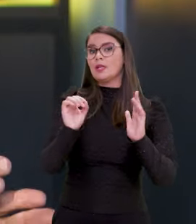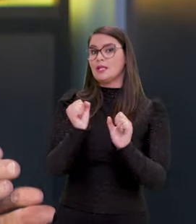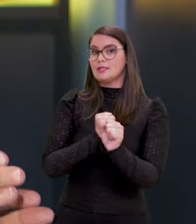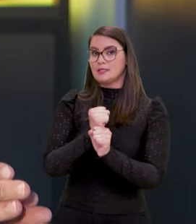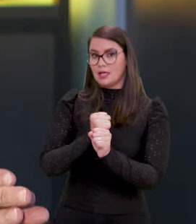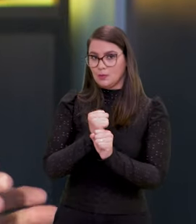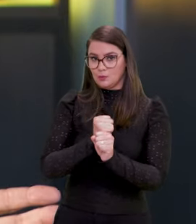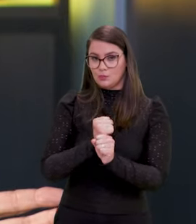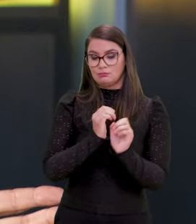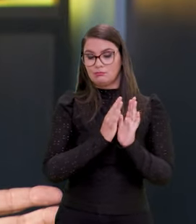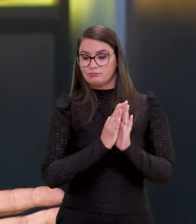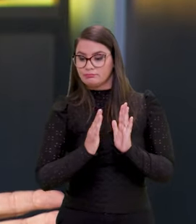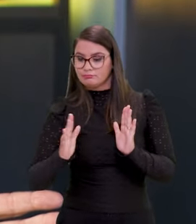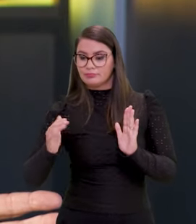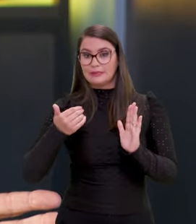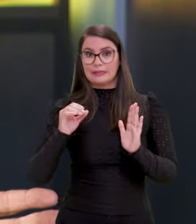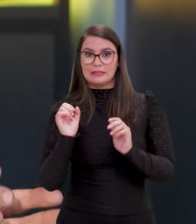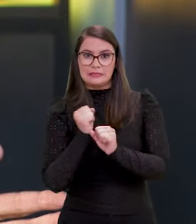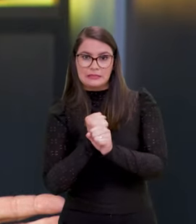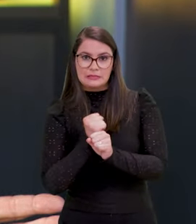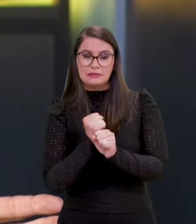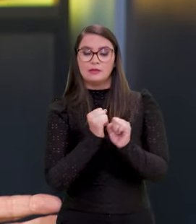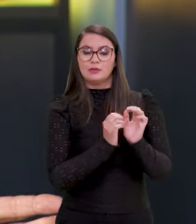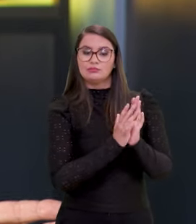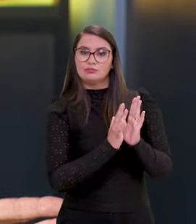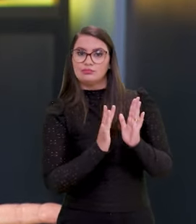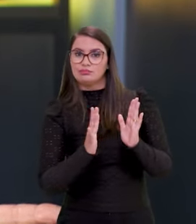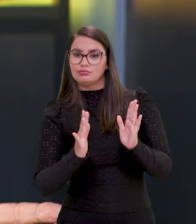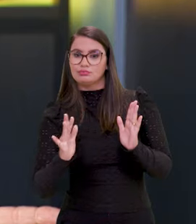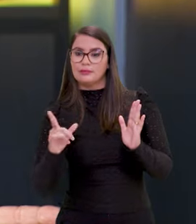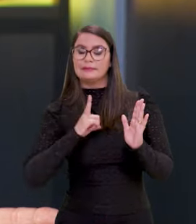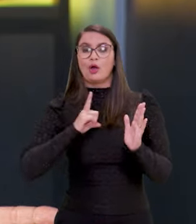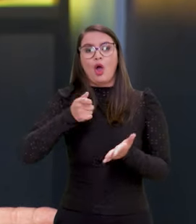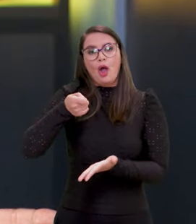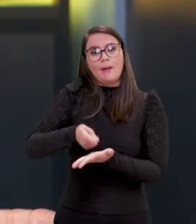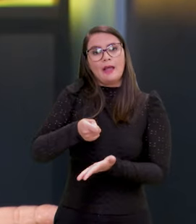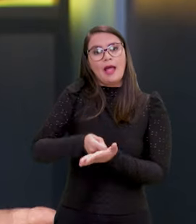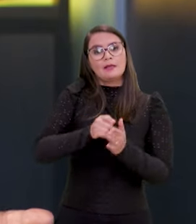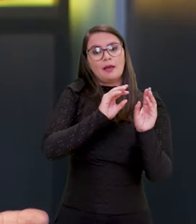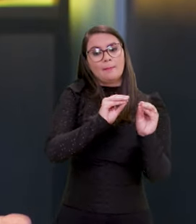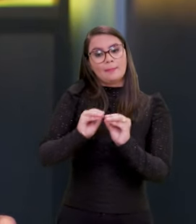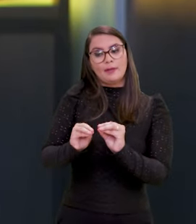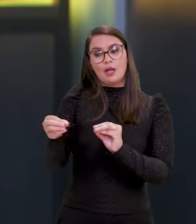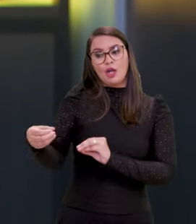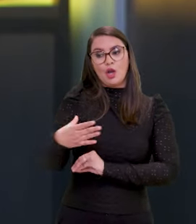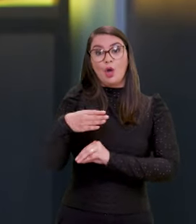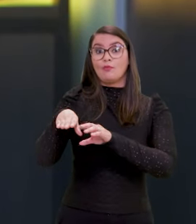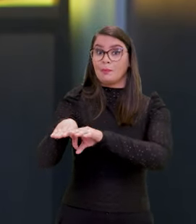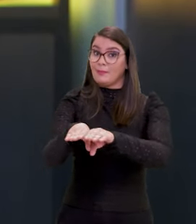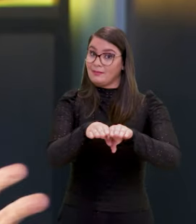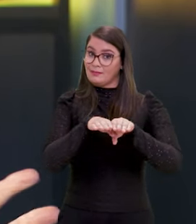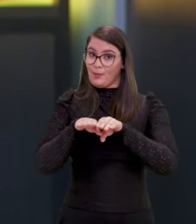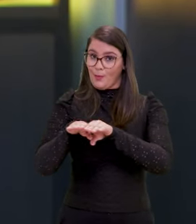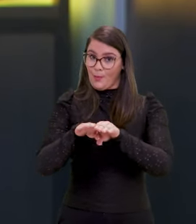ao longo de 10 anos elas passam, a pessoa terá obrigatoriamente que migrar para o novo padrão que é a